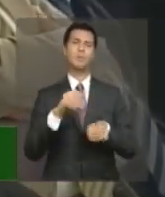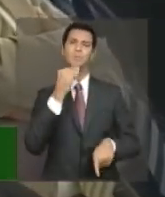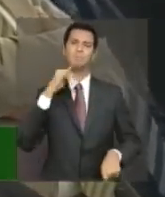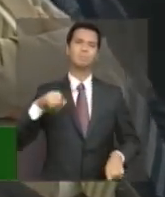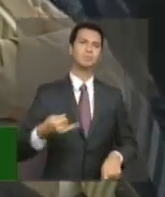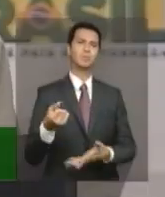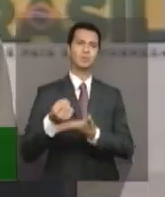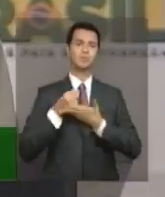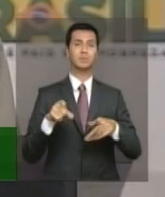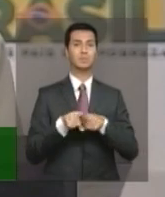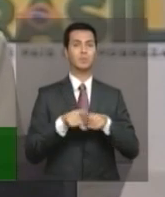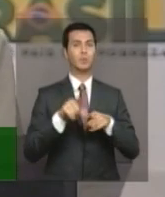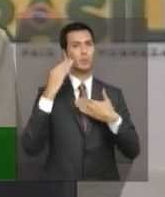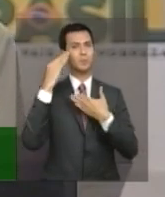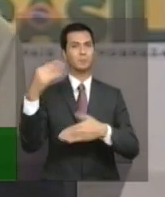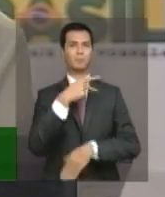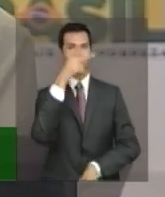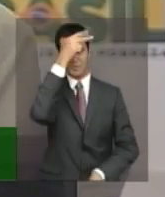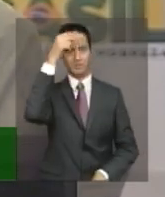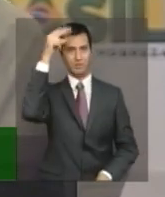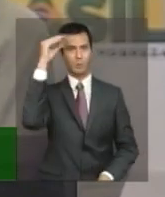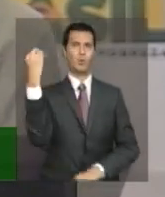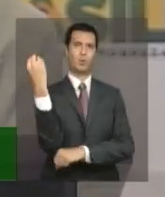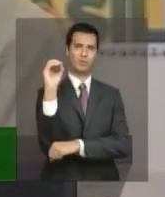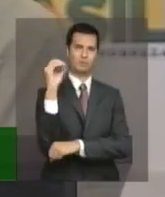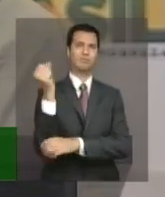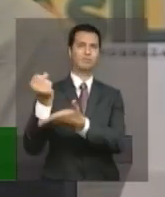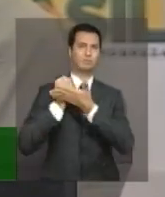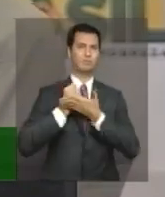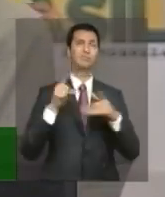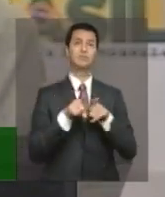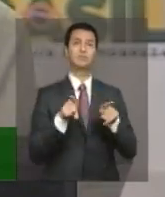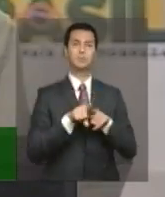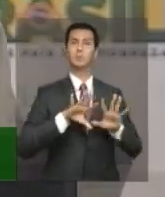pelos presidentes terem acreditado em nós e acreditar até hoje,